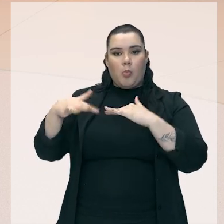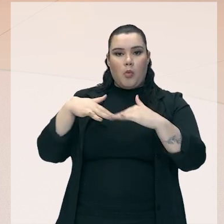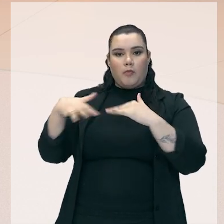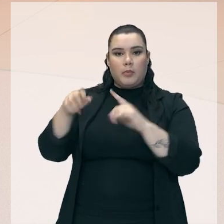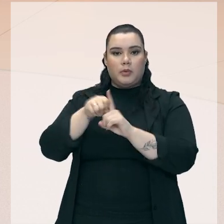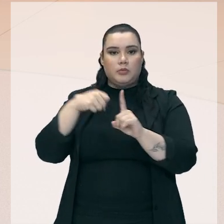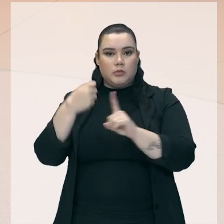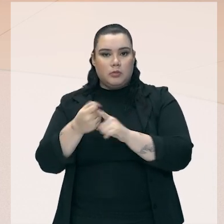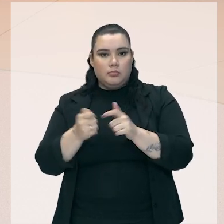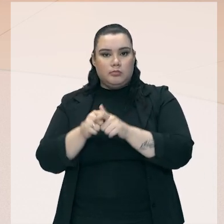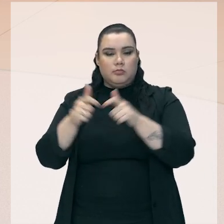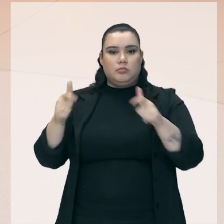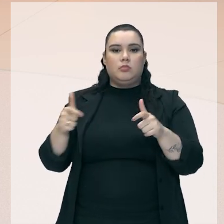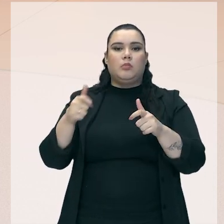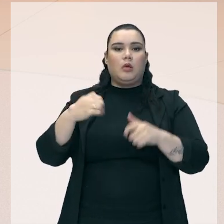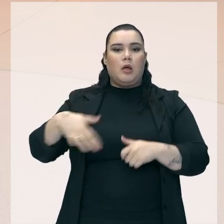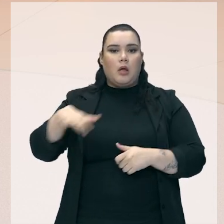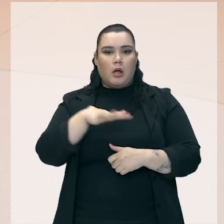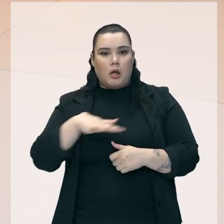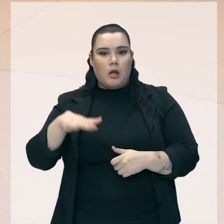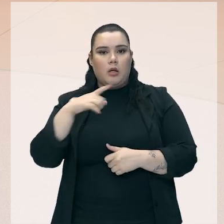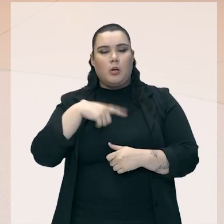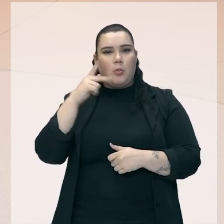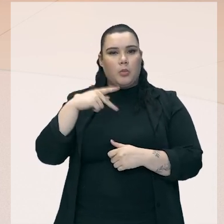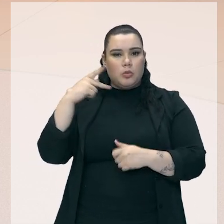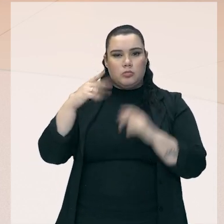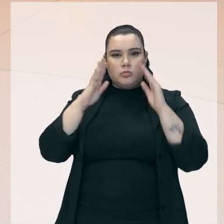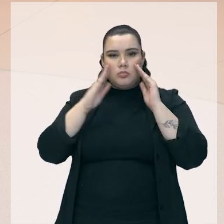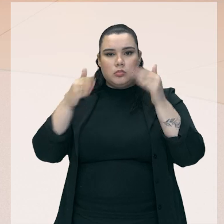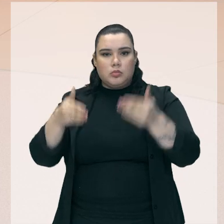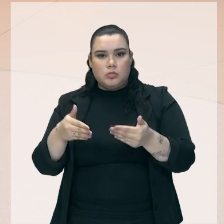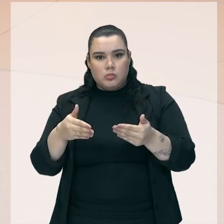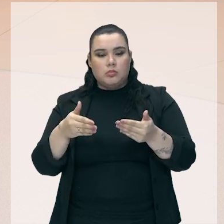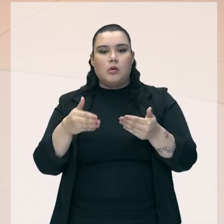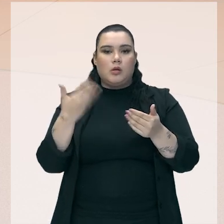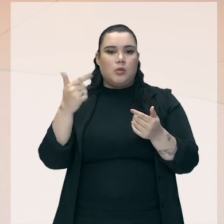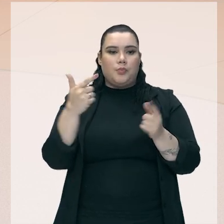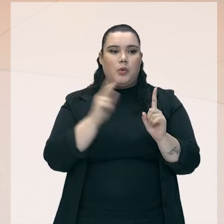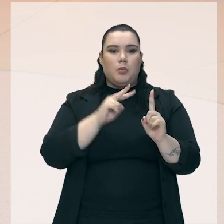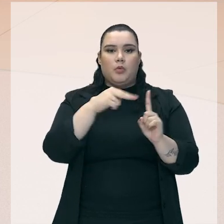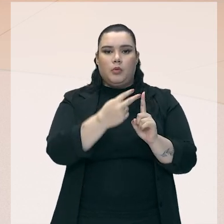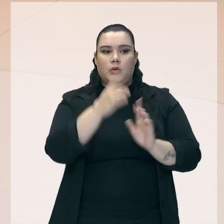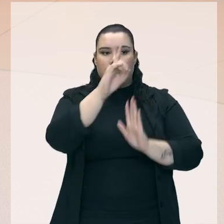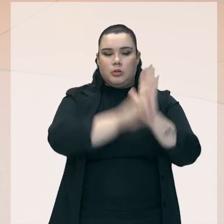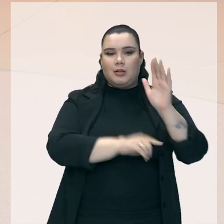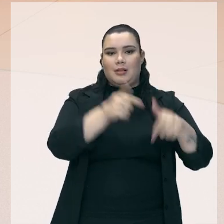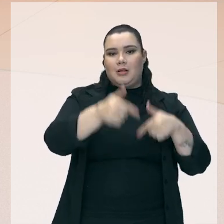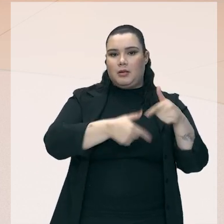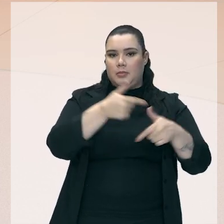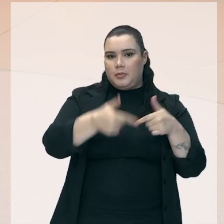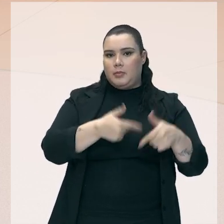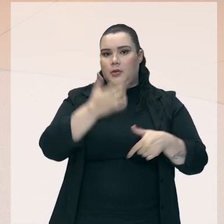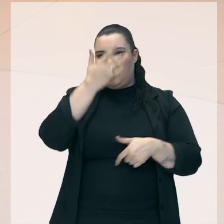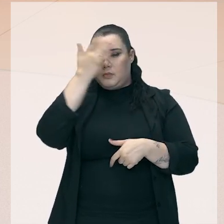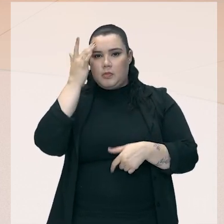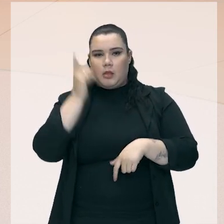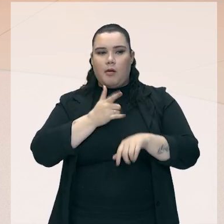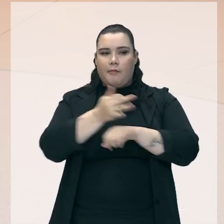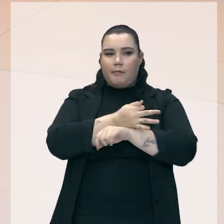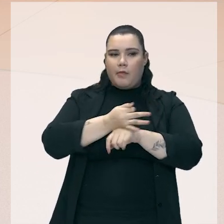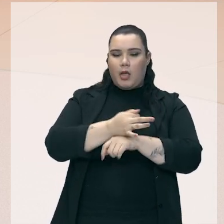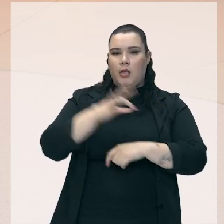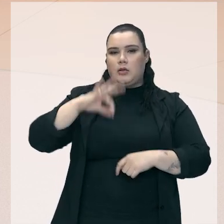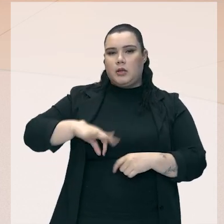principalmente, né, de uma ala política um pouco mais conservadora, que não vê os direitos trabalhistas como FES, 13º.